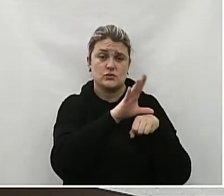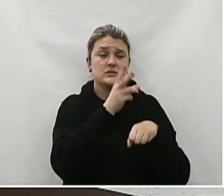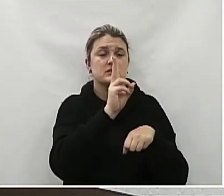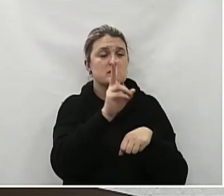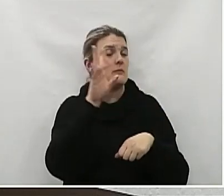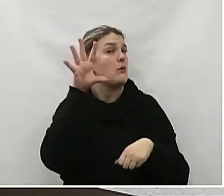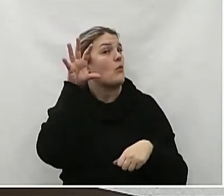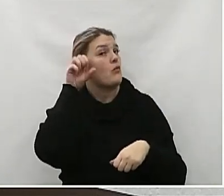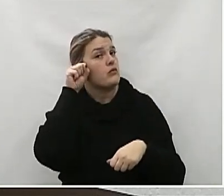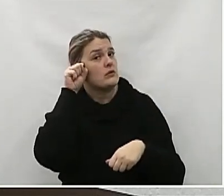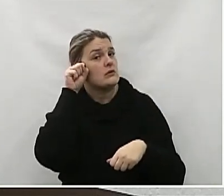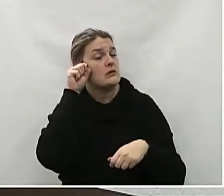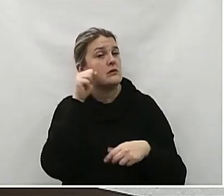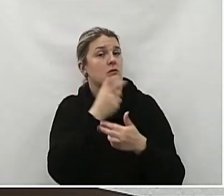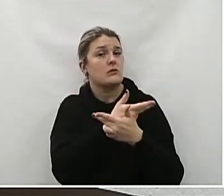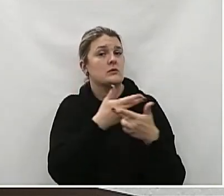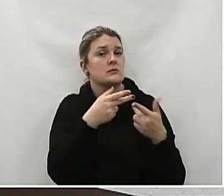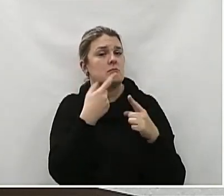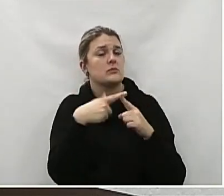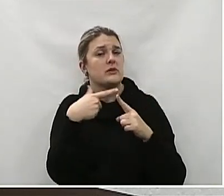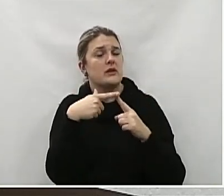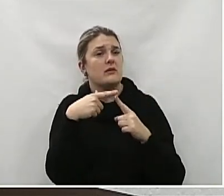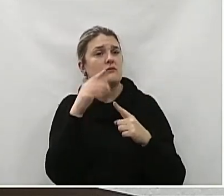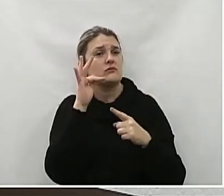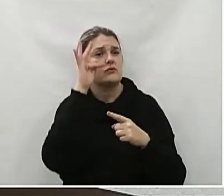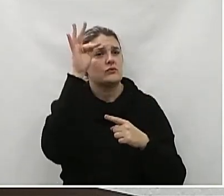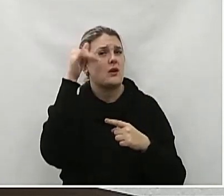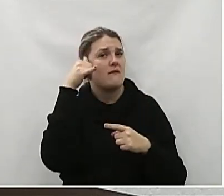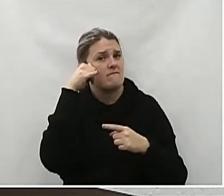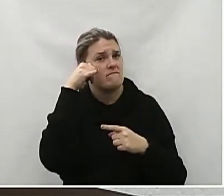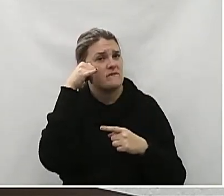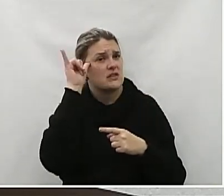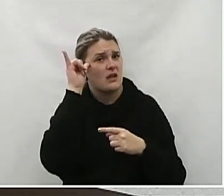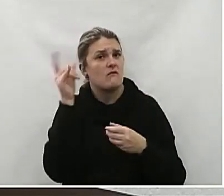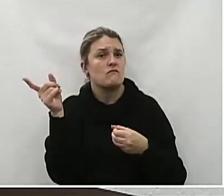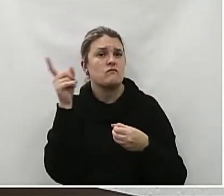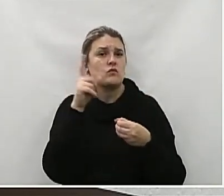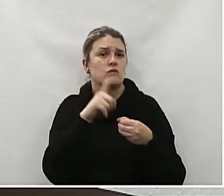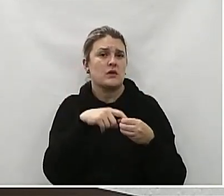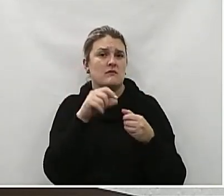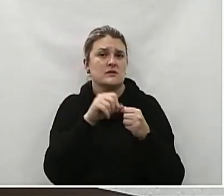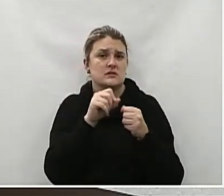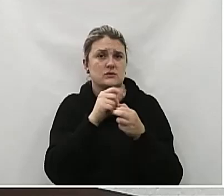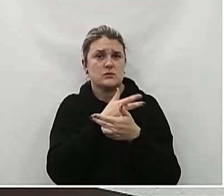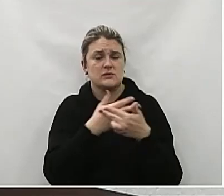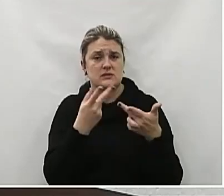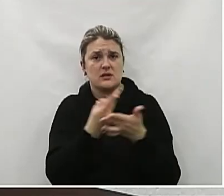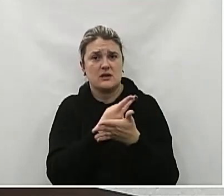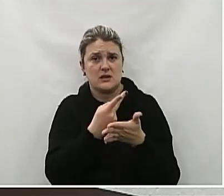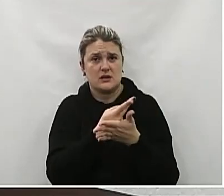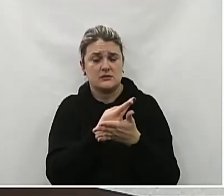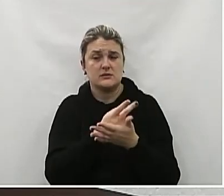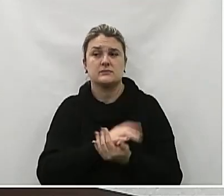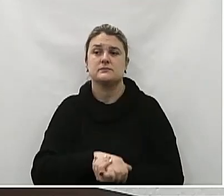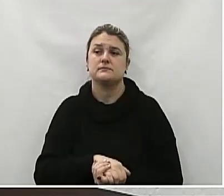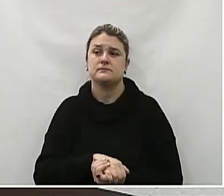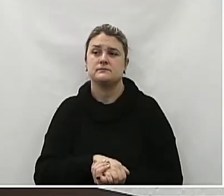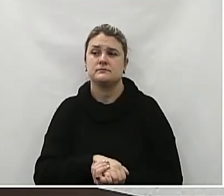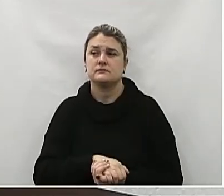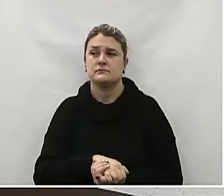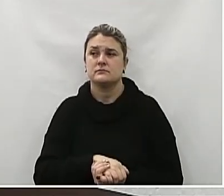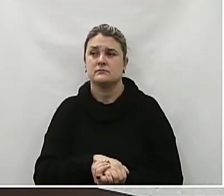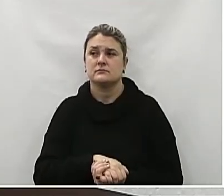ouvindo Para evitar Que ele volte a ser o agressor Então essa estrutura Realmente era delicada E nós